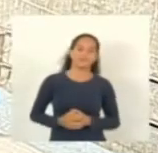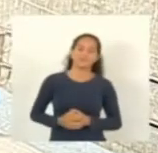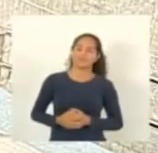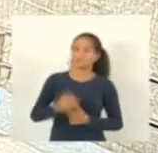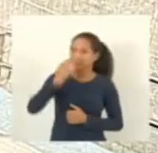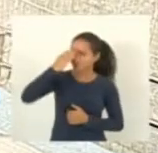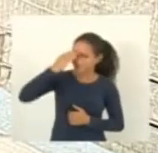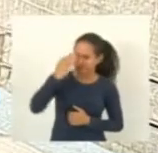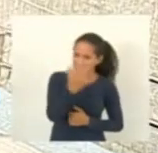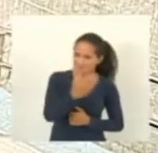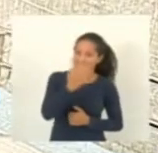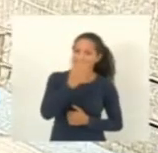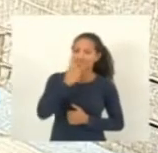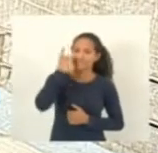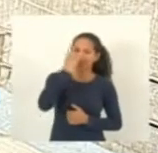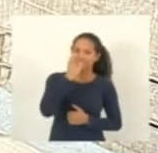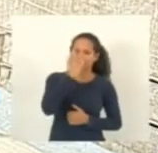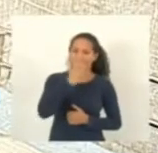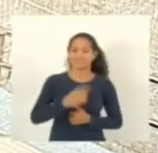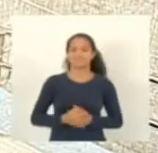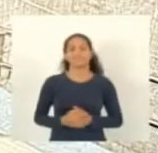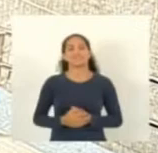obrigado Madre deputado